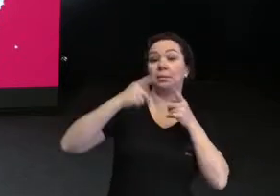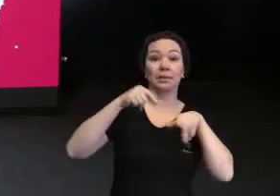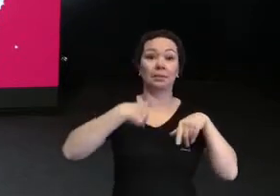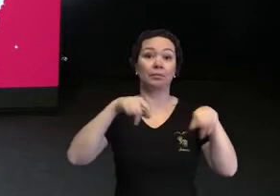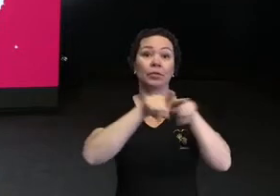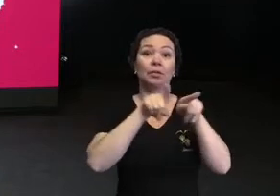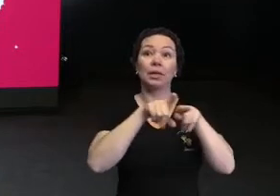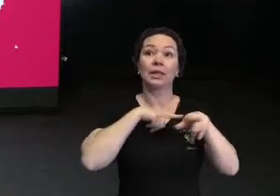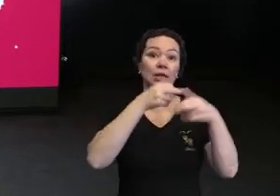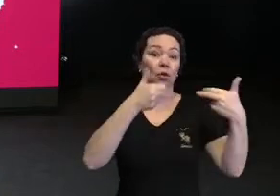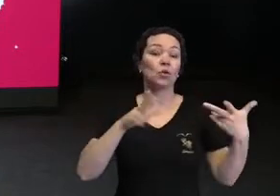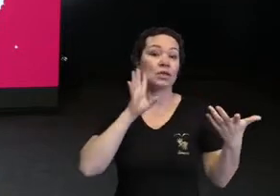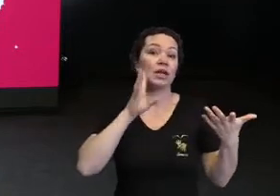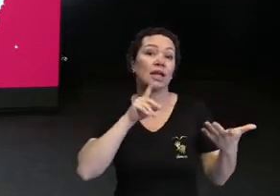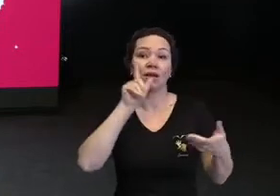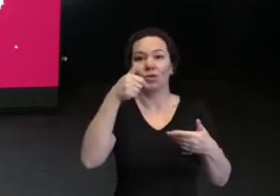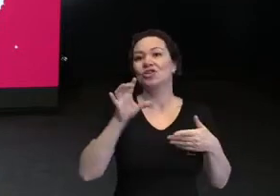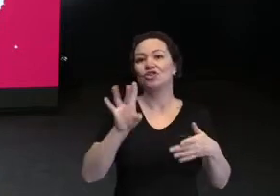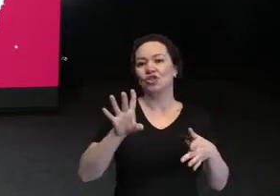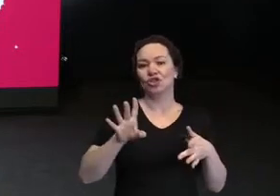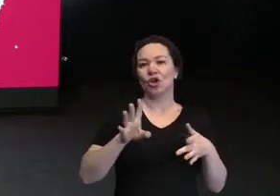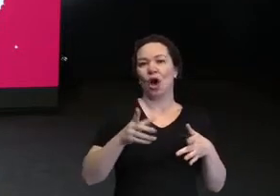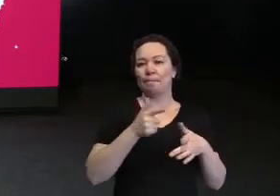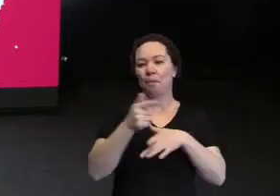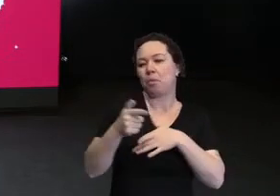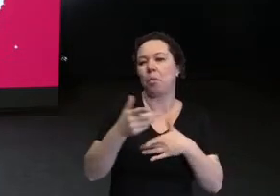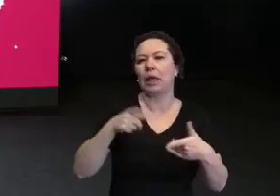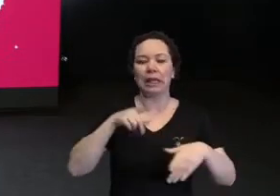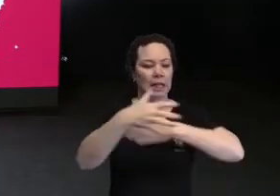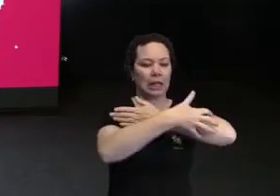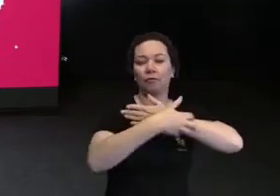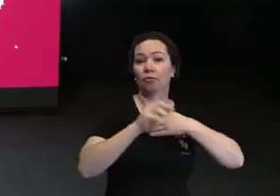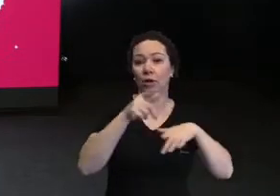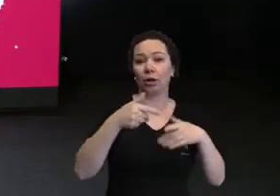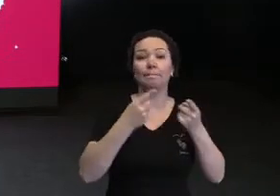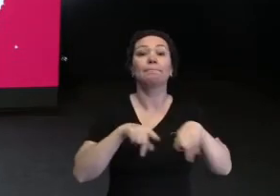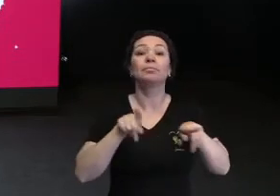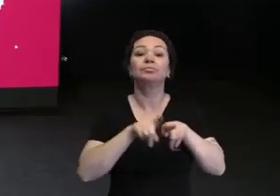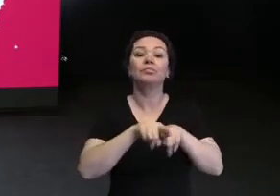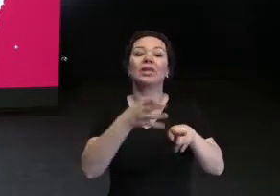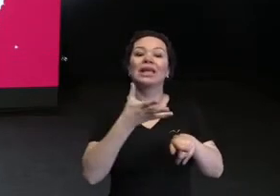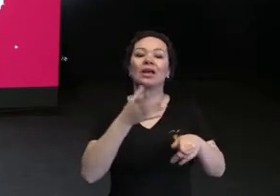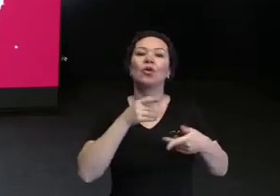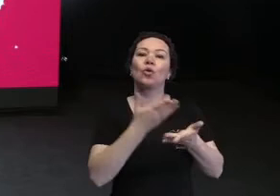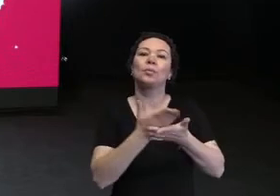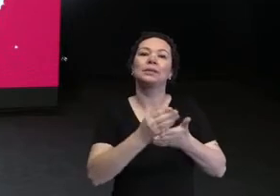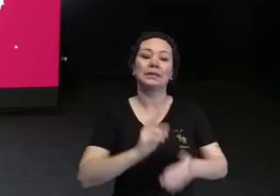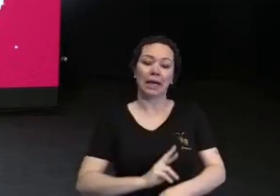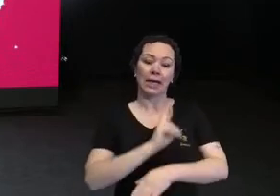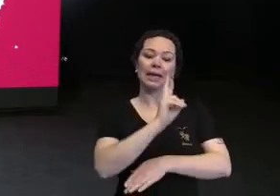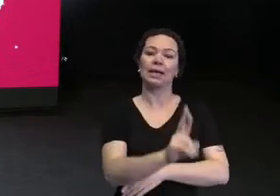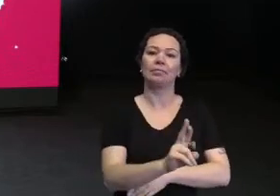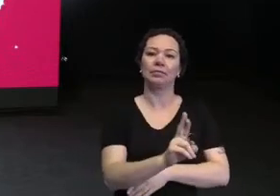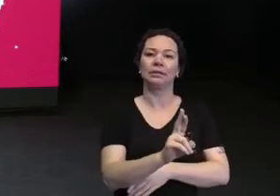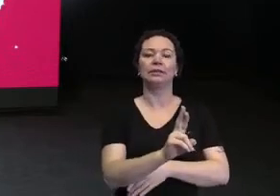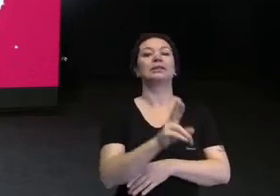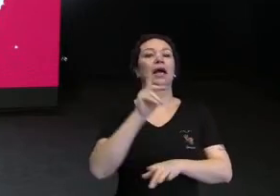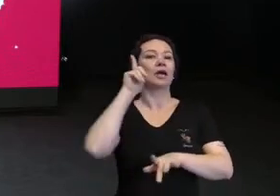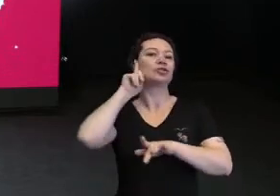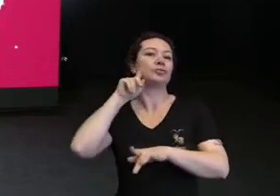bandidagem que tem na favela. E aí, a galera começou muito a pedir questões sobre representatividade negra, homossexualidade,